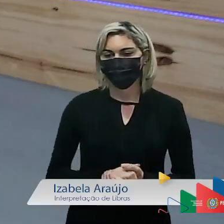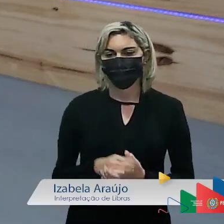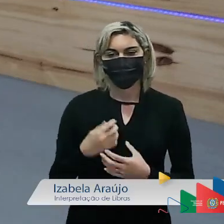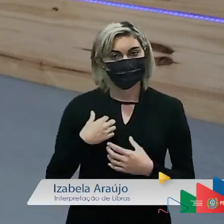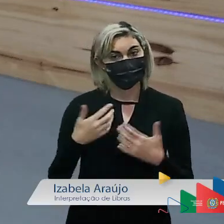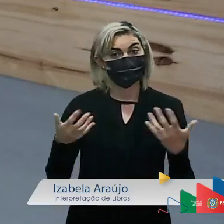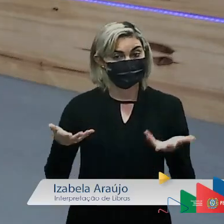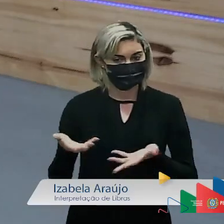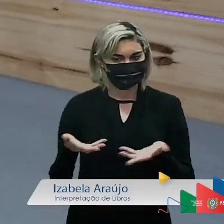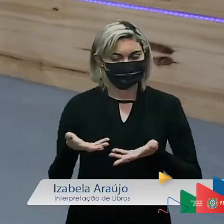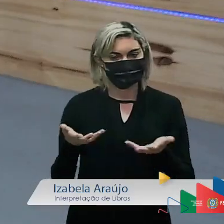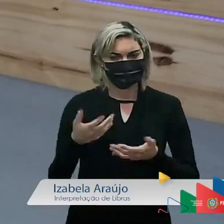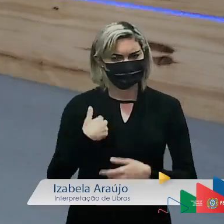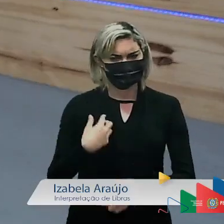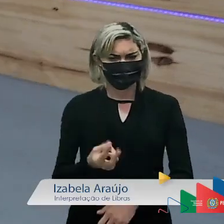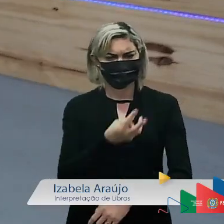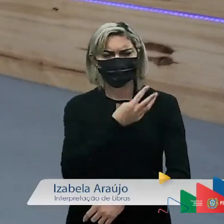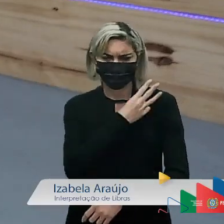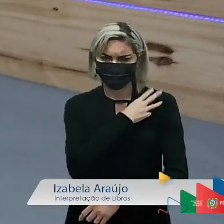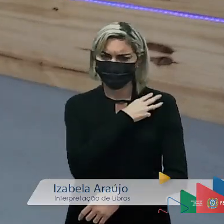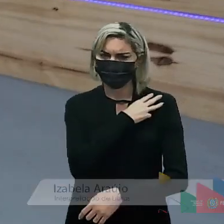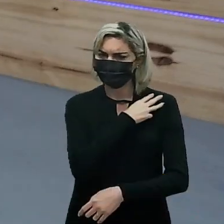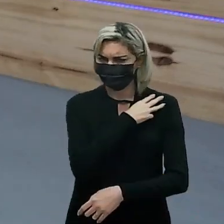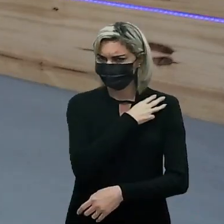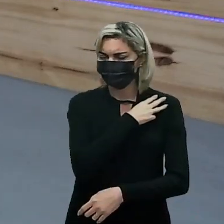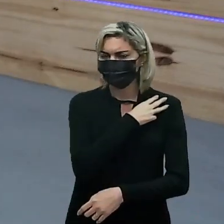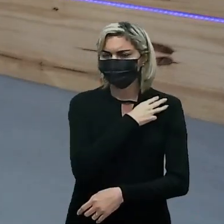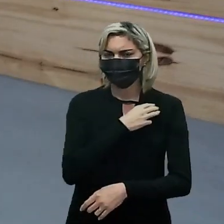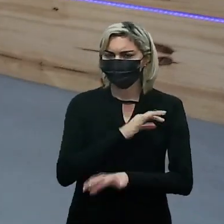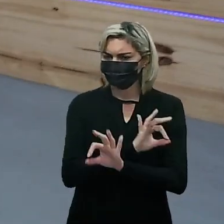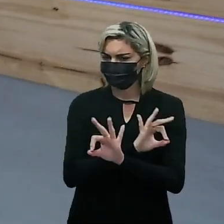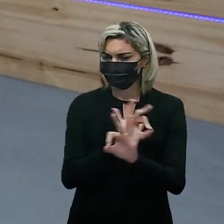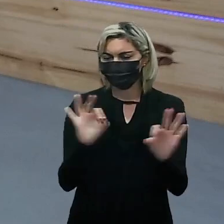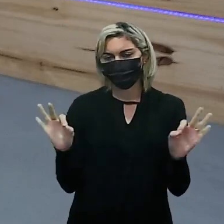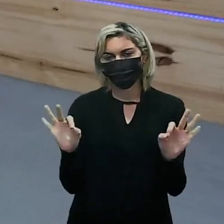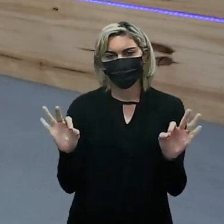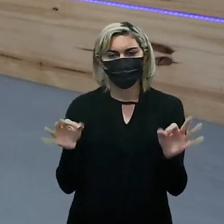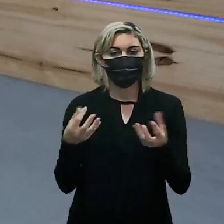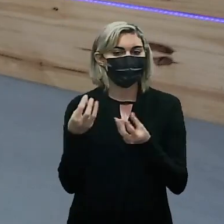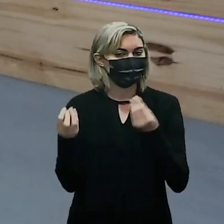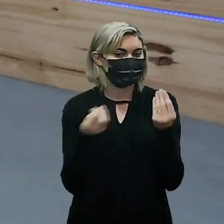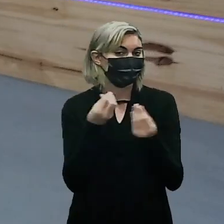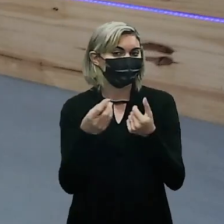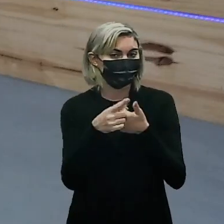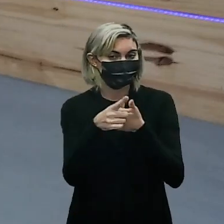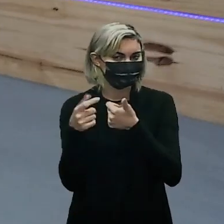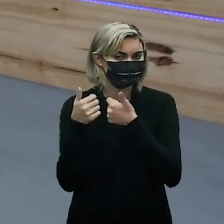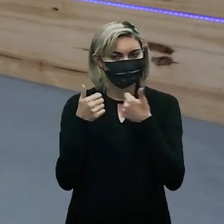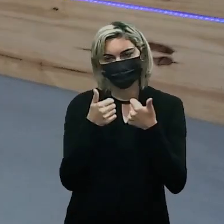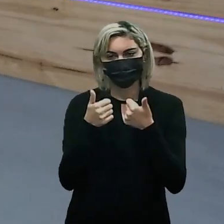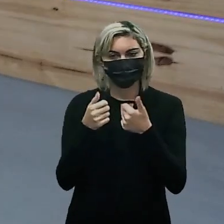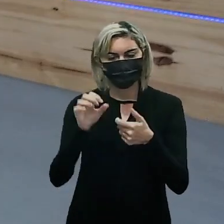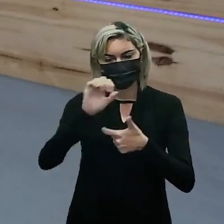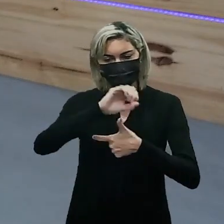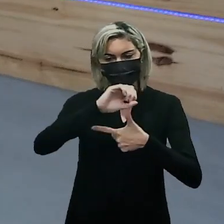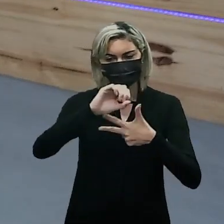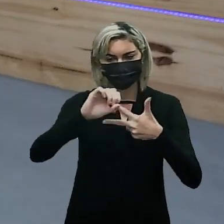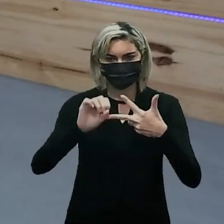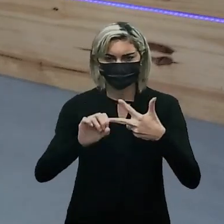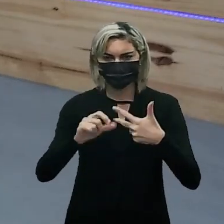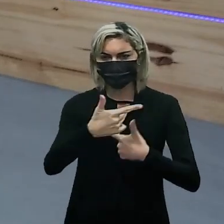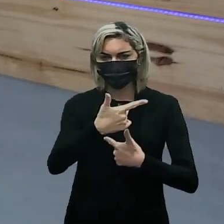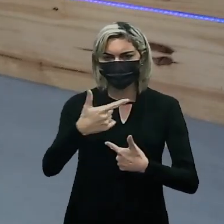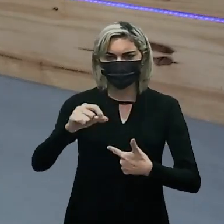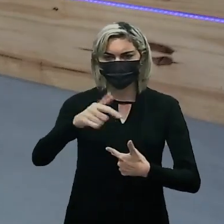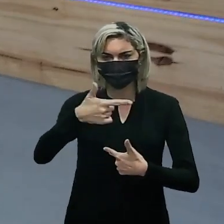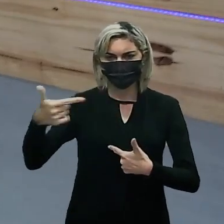E aí, meu terceiro ano top Como é que vocês estão aí para o Enem 2022